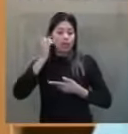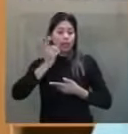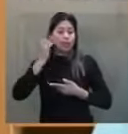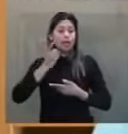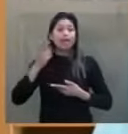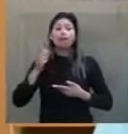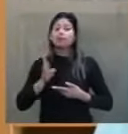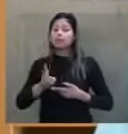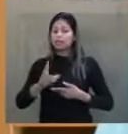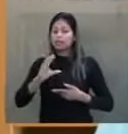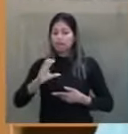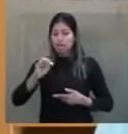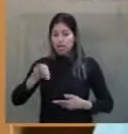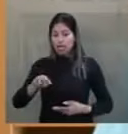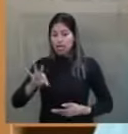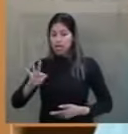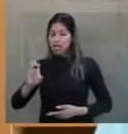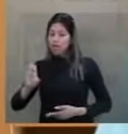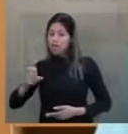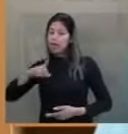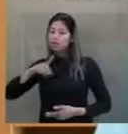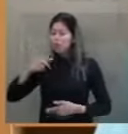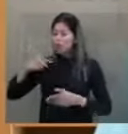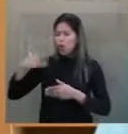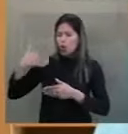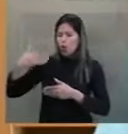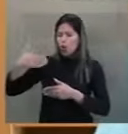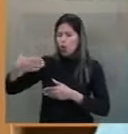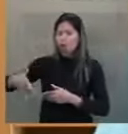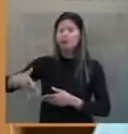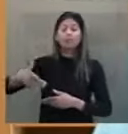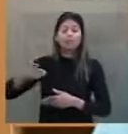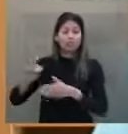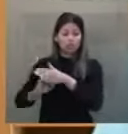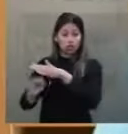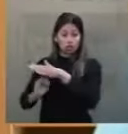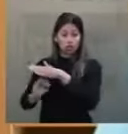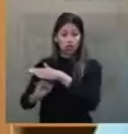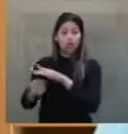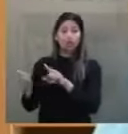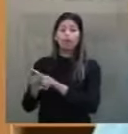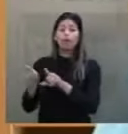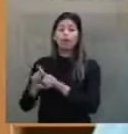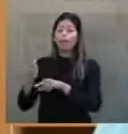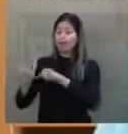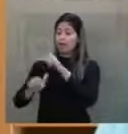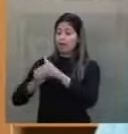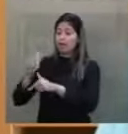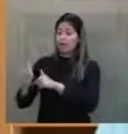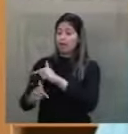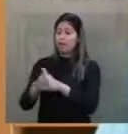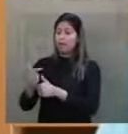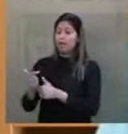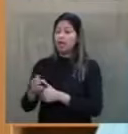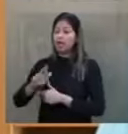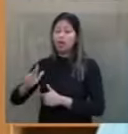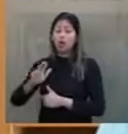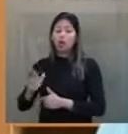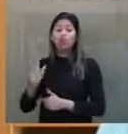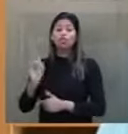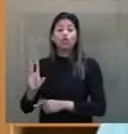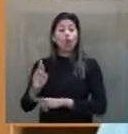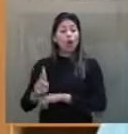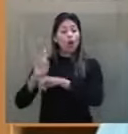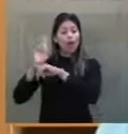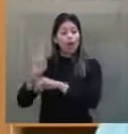a CNTE e outras tantas entidades que atuam não apenas na representação